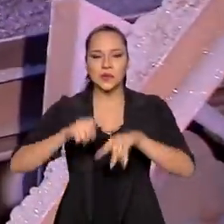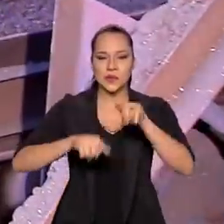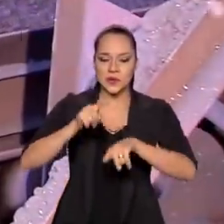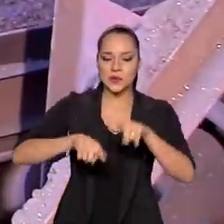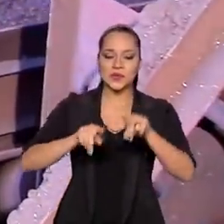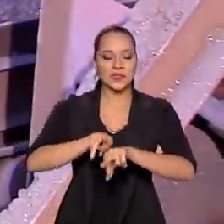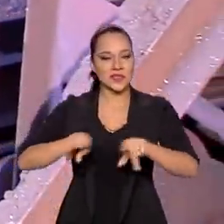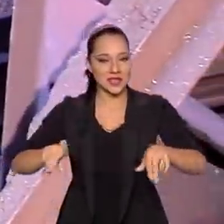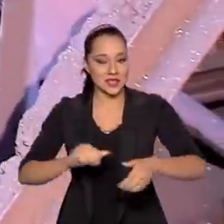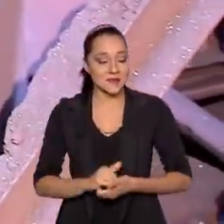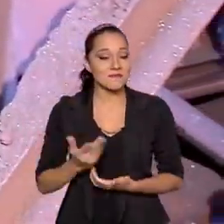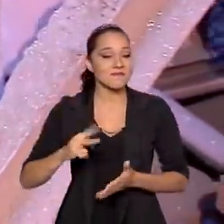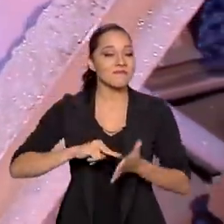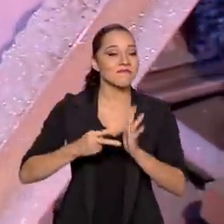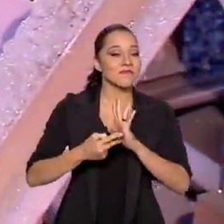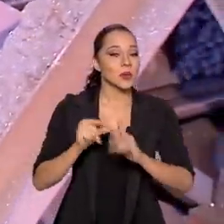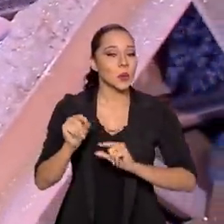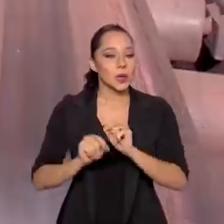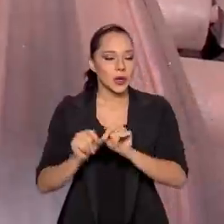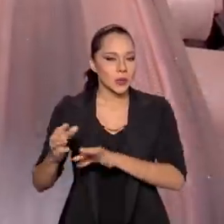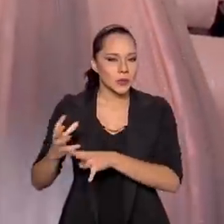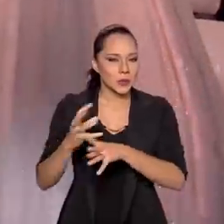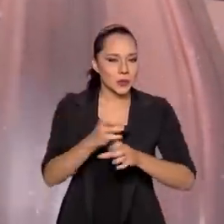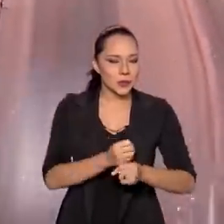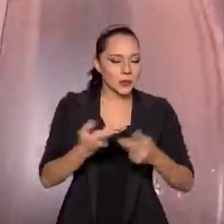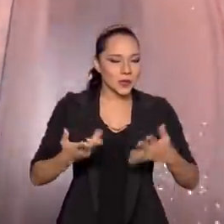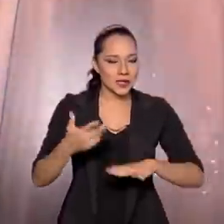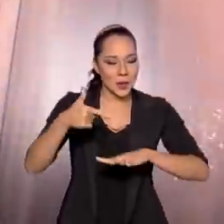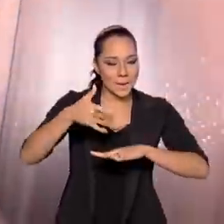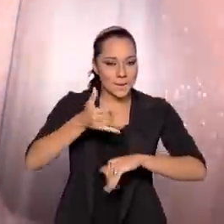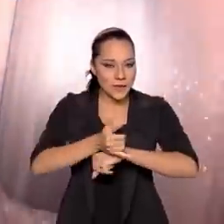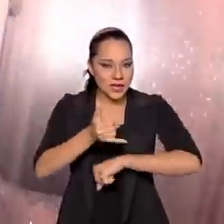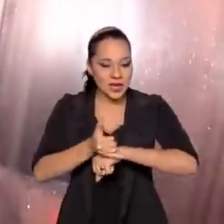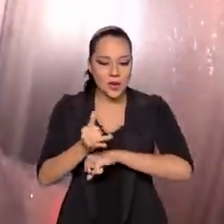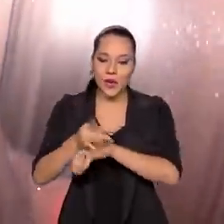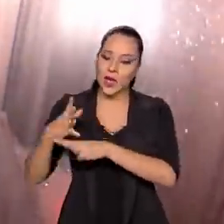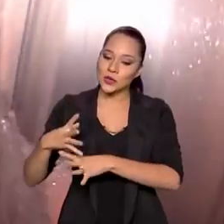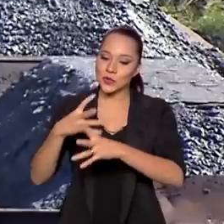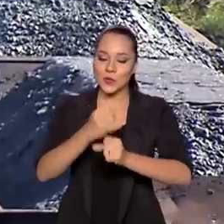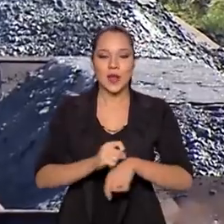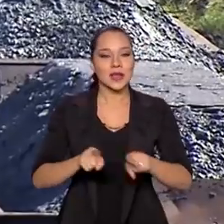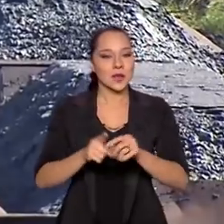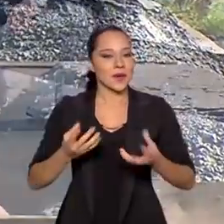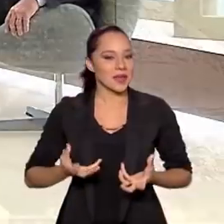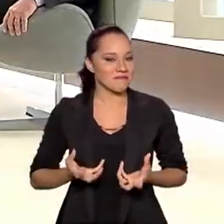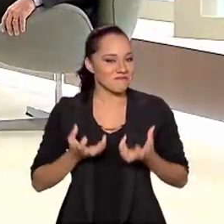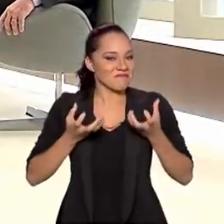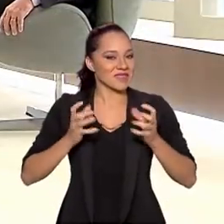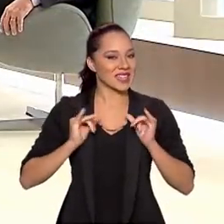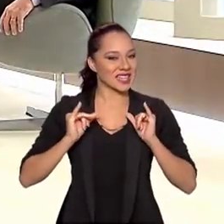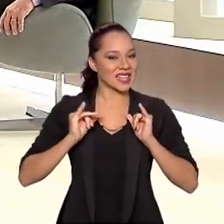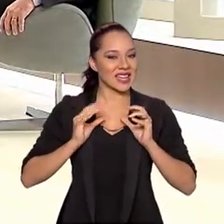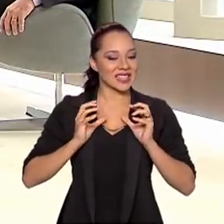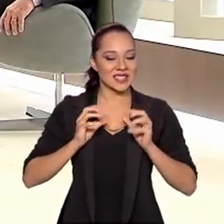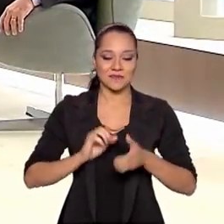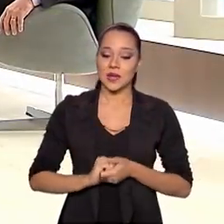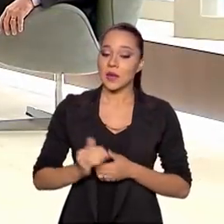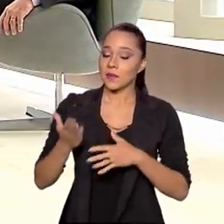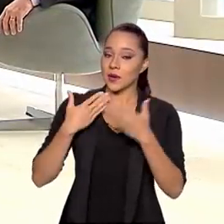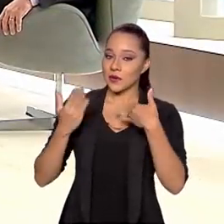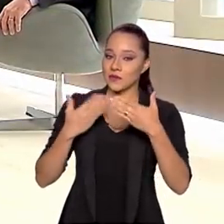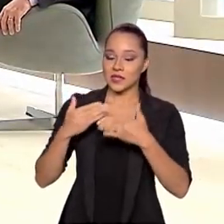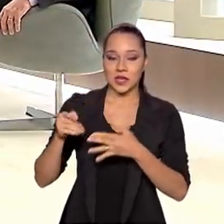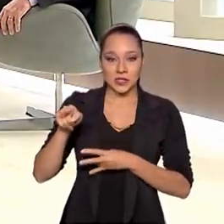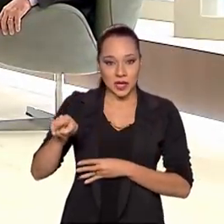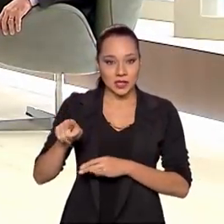produtos. Isso quer dizer que acumular reservas minerais é acumular riqueza. Para conversar sobre